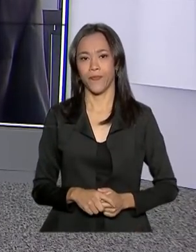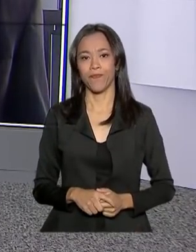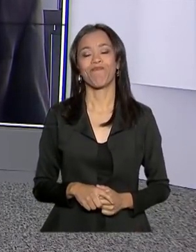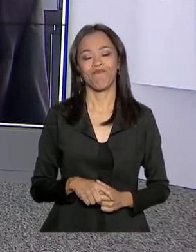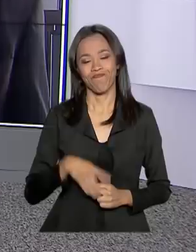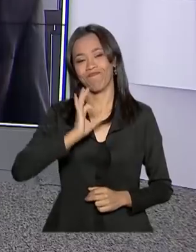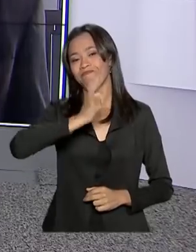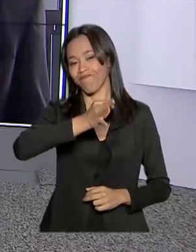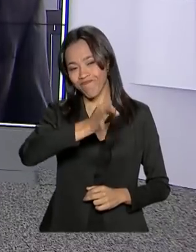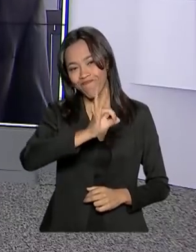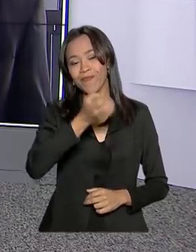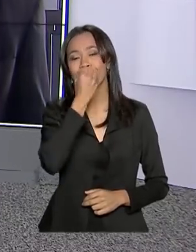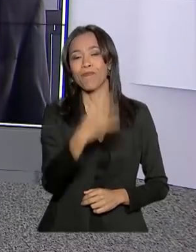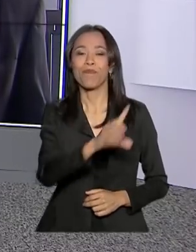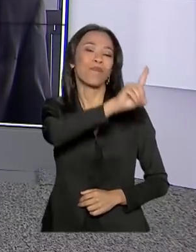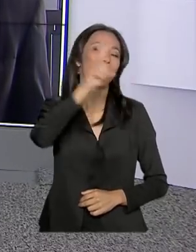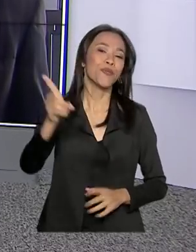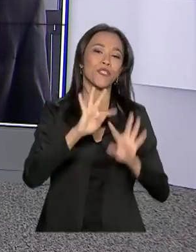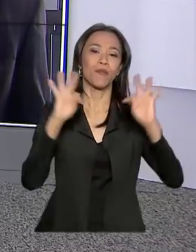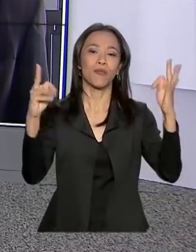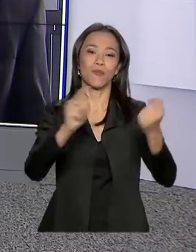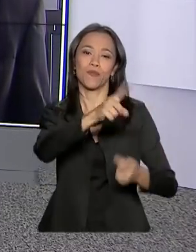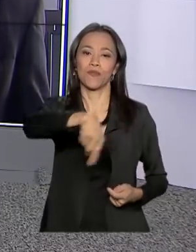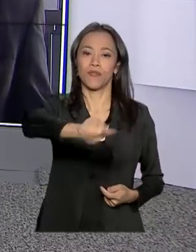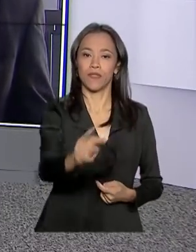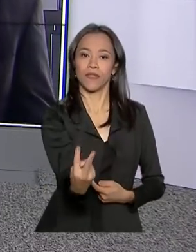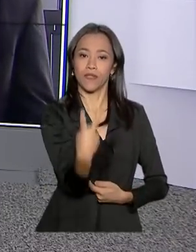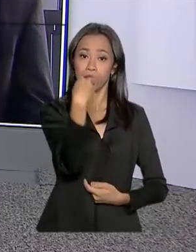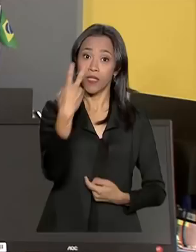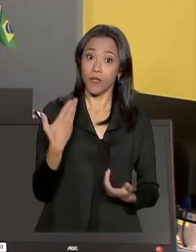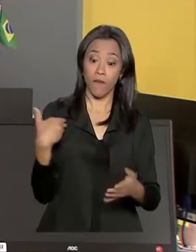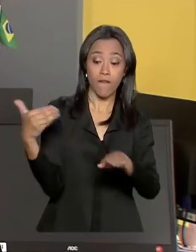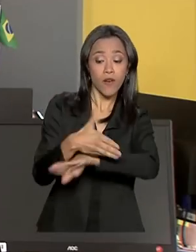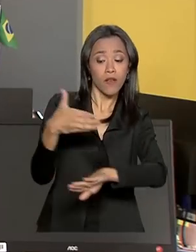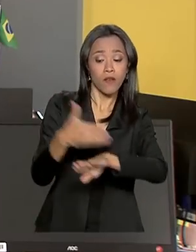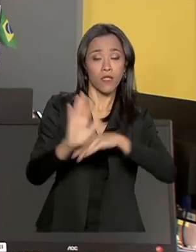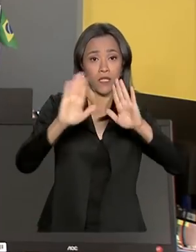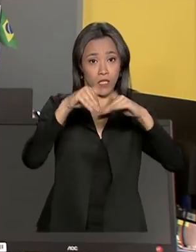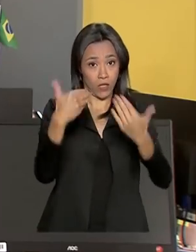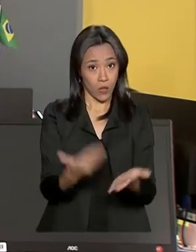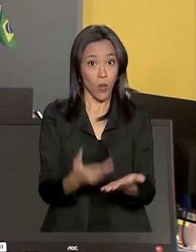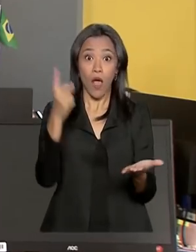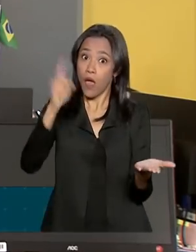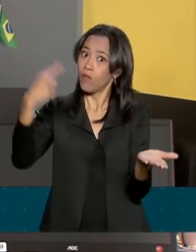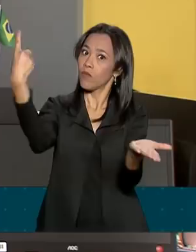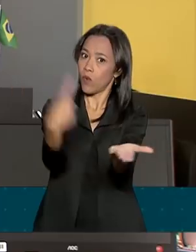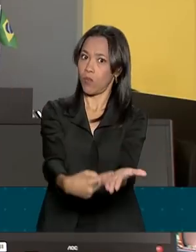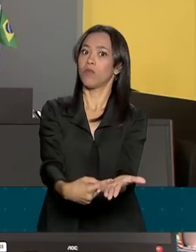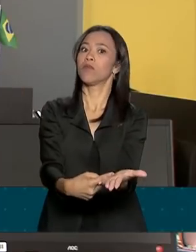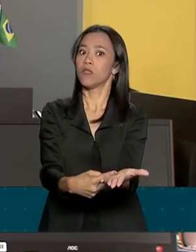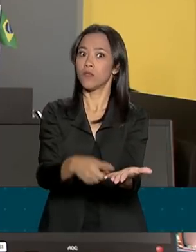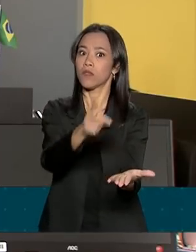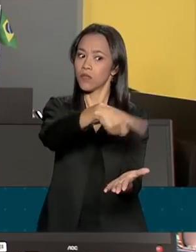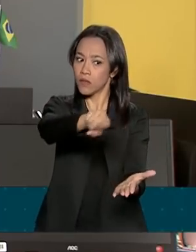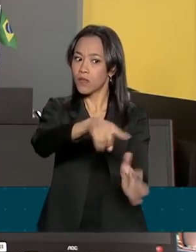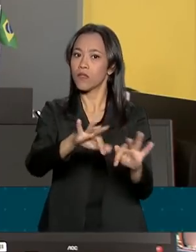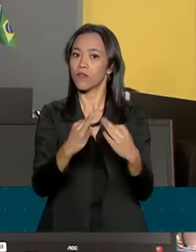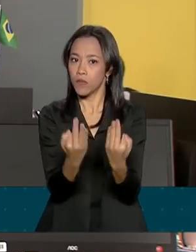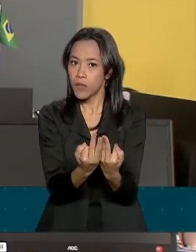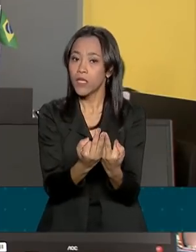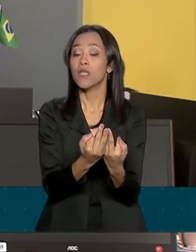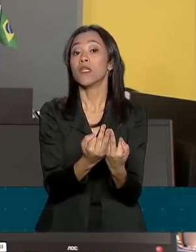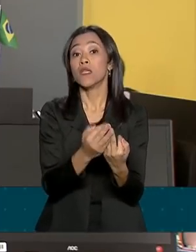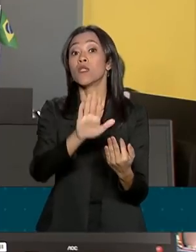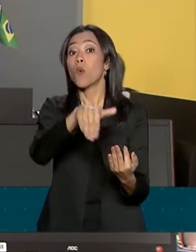É isso sim, Mara. Bom dia para você. Bom dia a todos que nos assistem. A frequência escolar mensal é um compromisso assumido pelas famílias ao